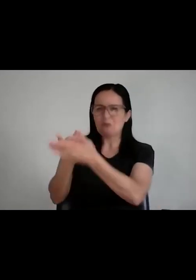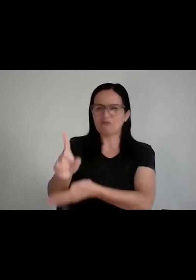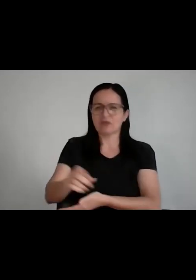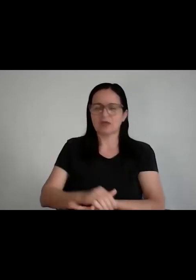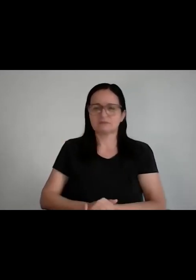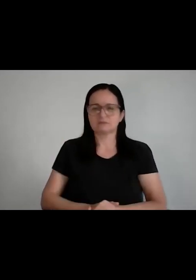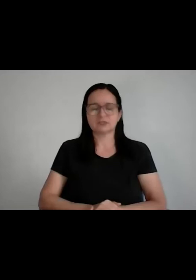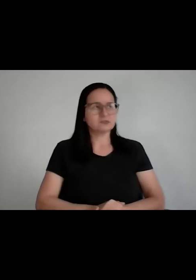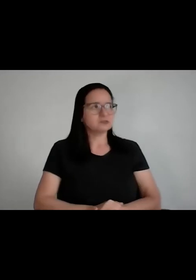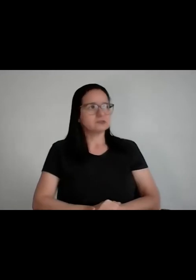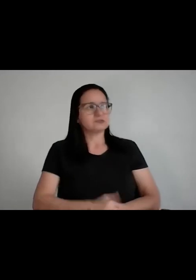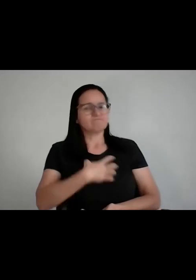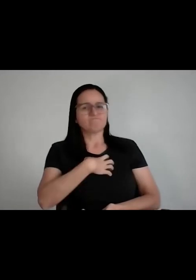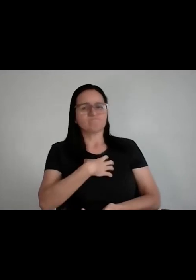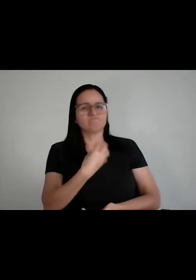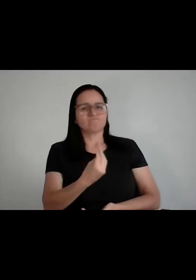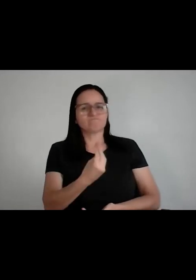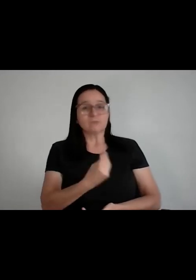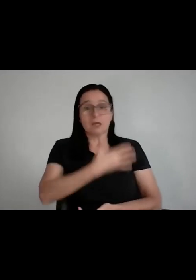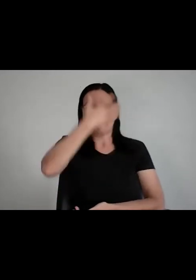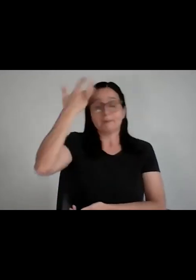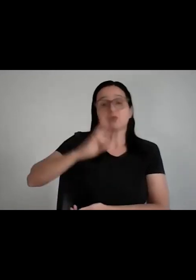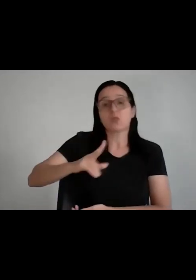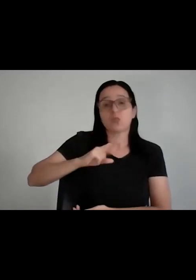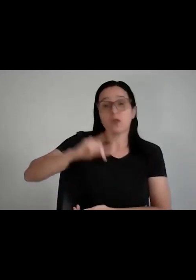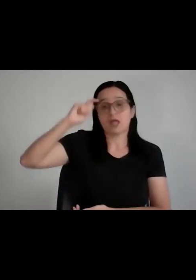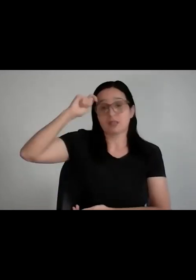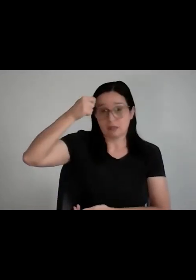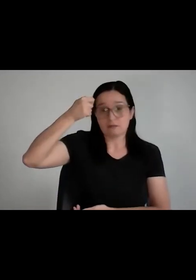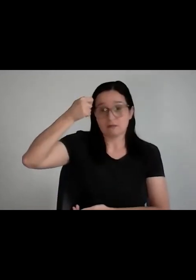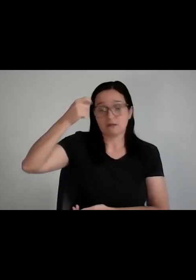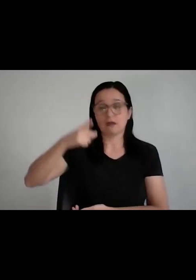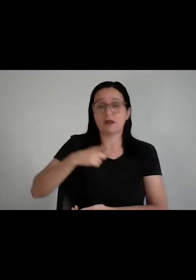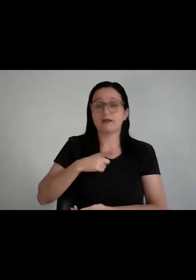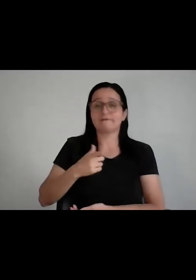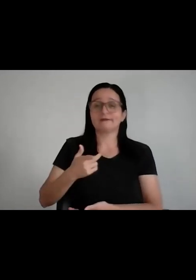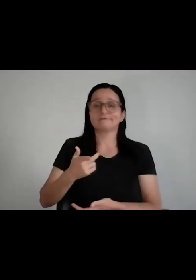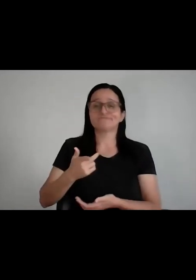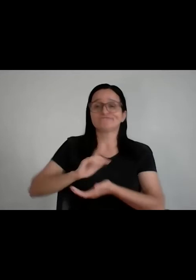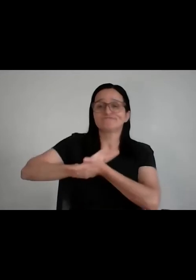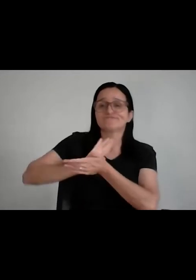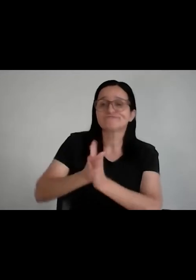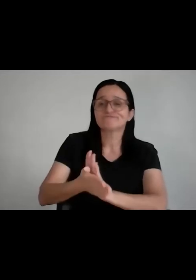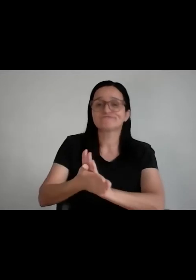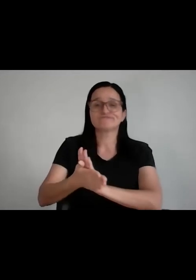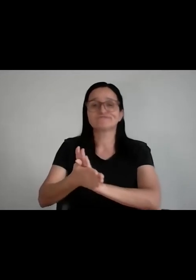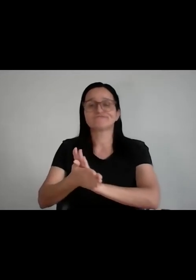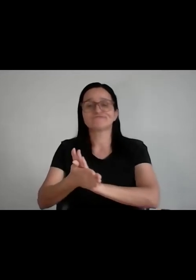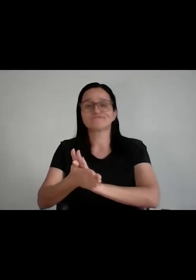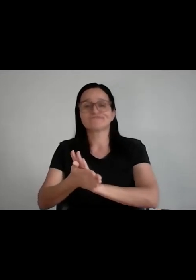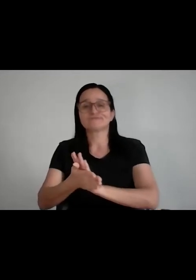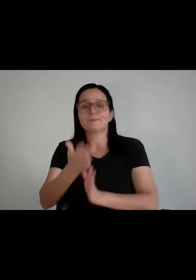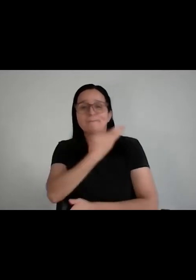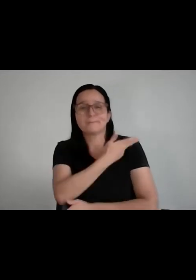Isso vai afetar as pessoas não negras, porque elas vão praticar preconceito, atitudes discriminatórias contra as pessoas negras, porque elas